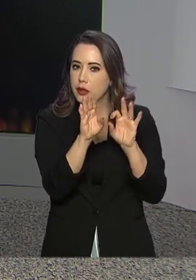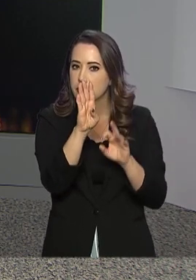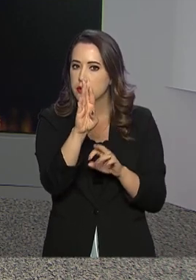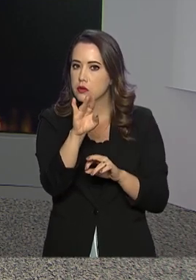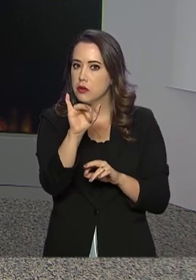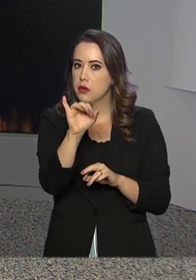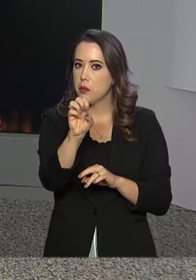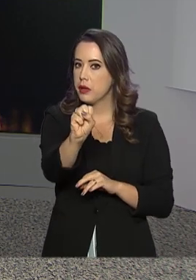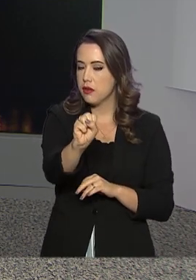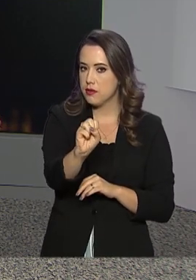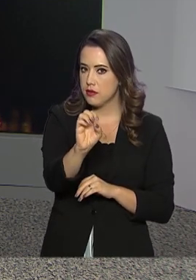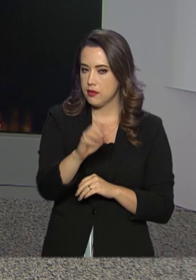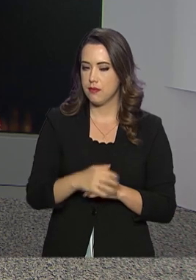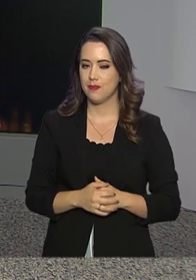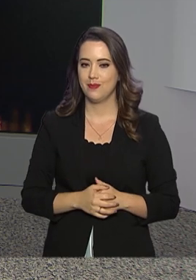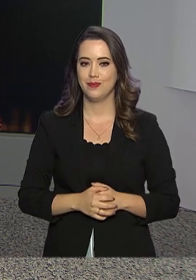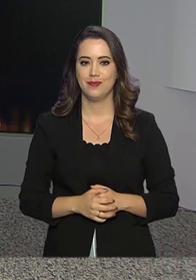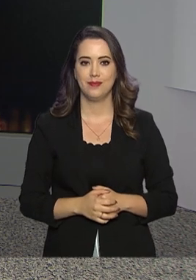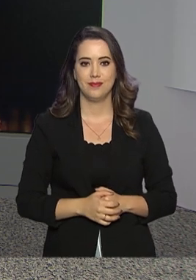Conta para a gente.